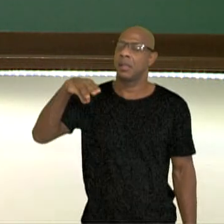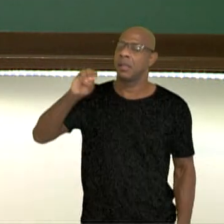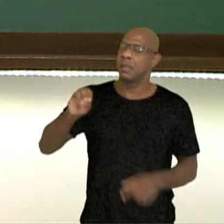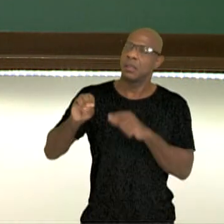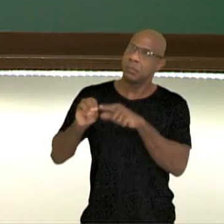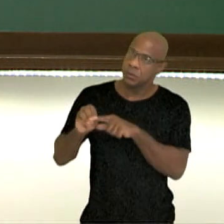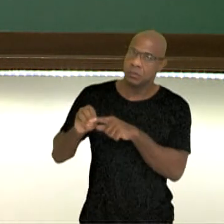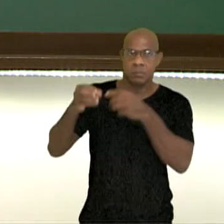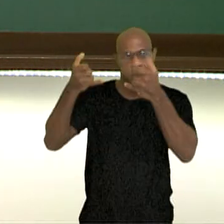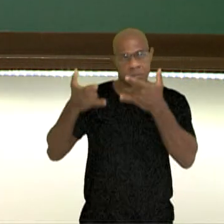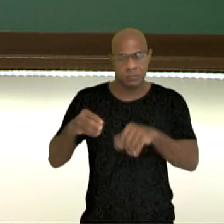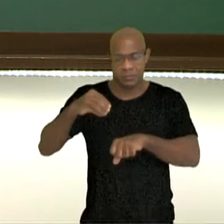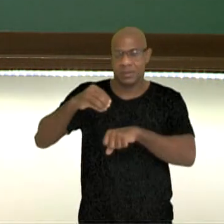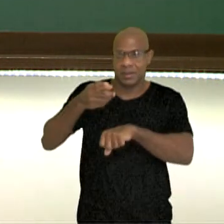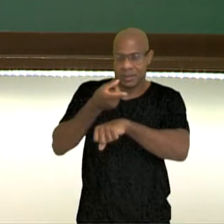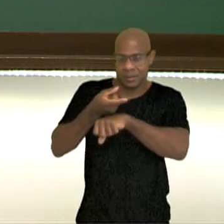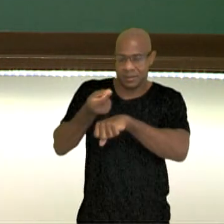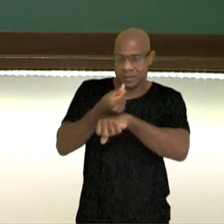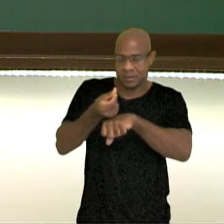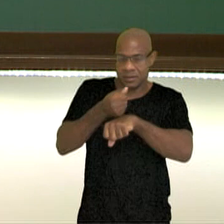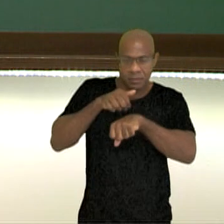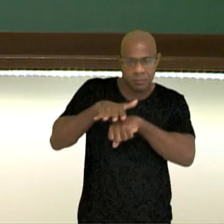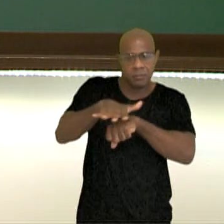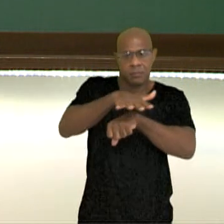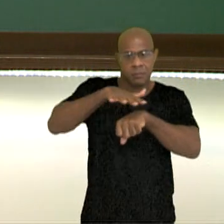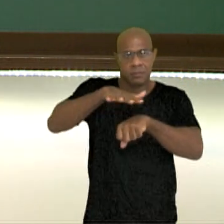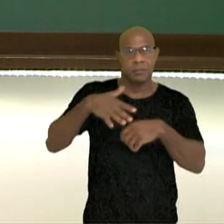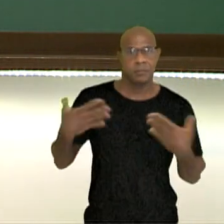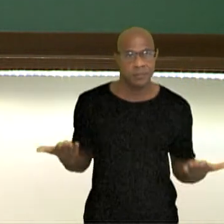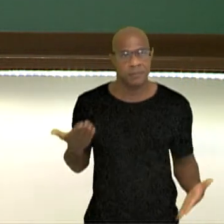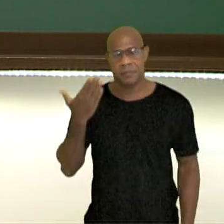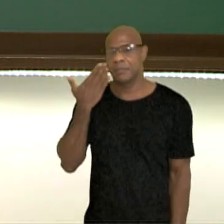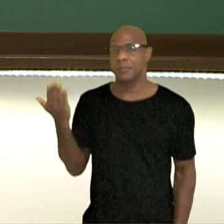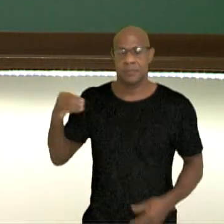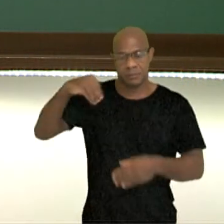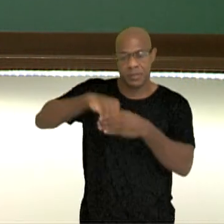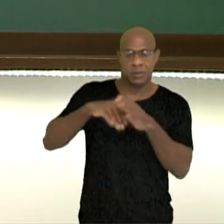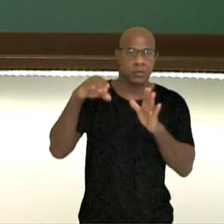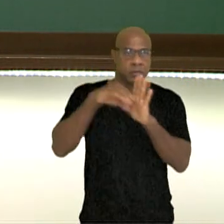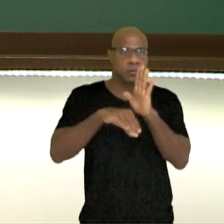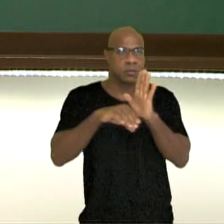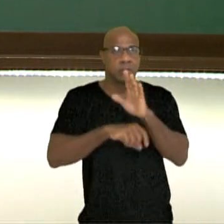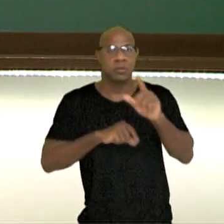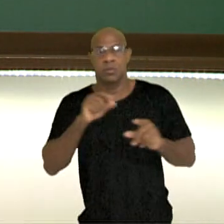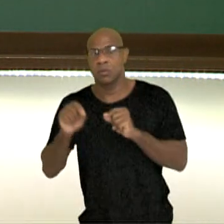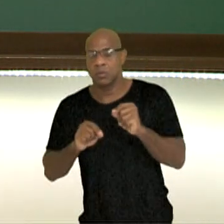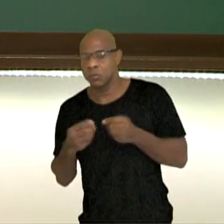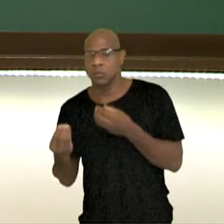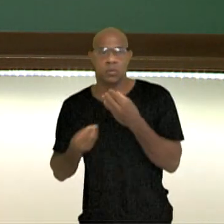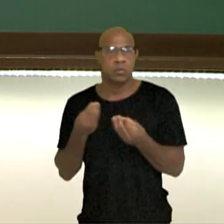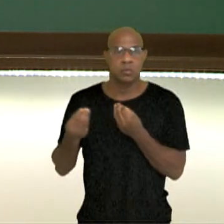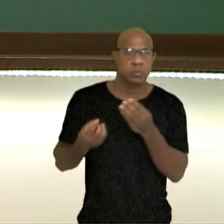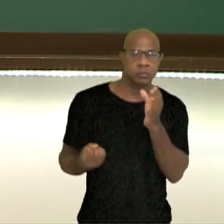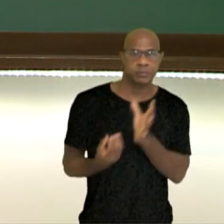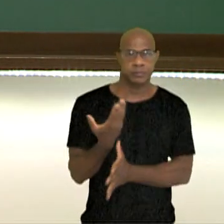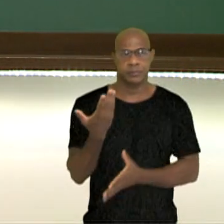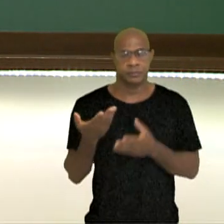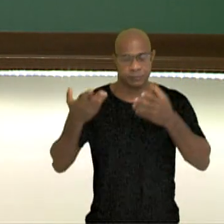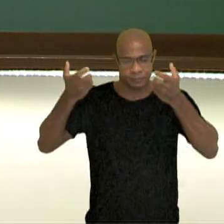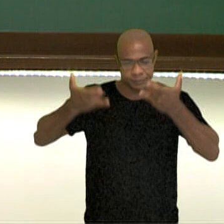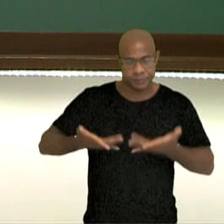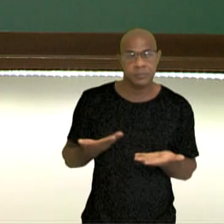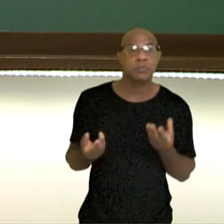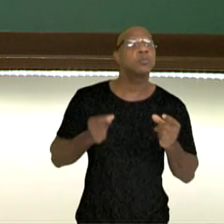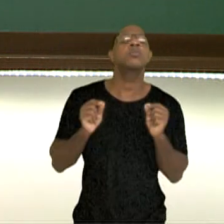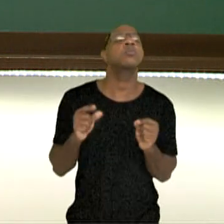temos que partir de uma origem básica, conceito. Dentro desse conceito e funcionamento, que é o nosso primeiro questionamento,